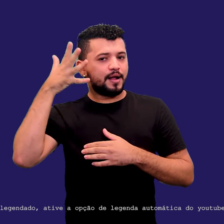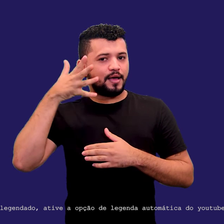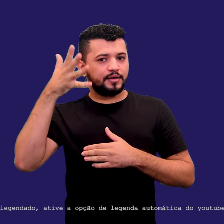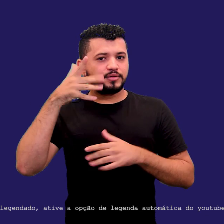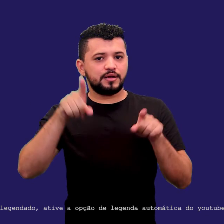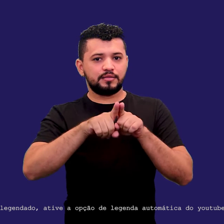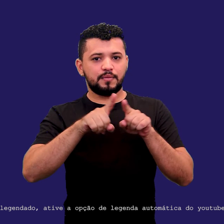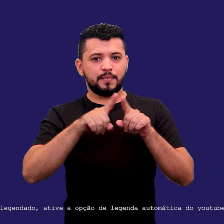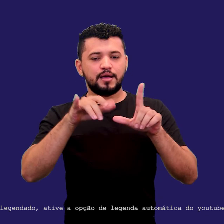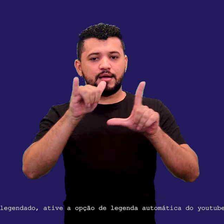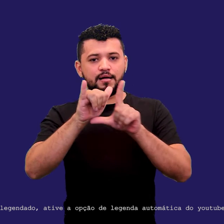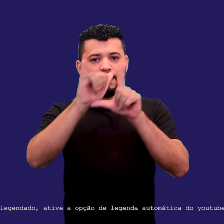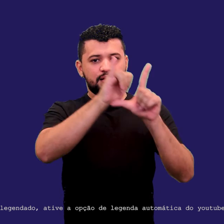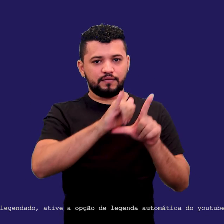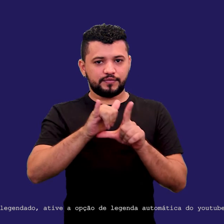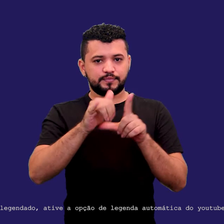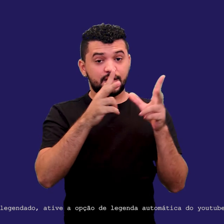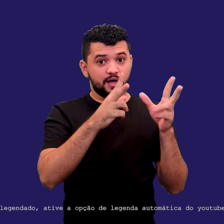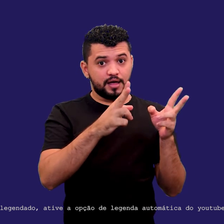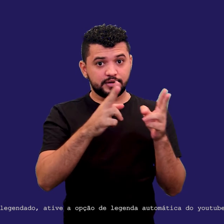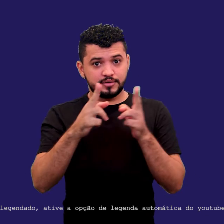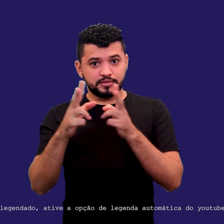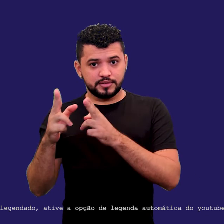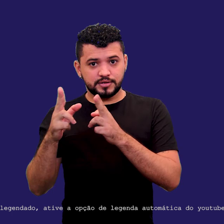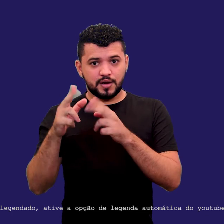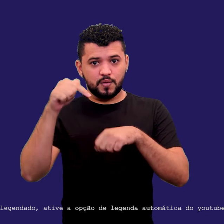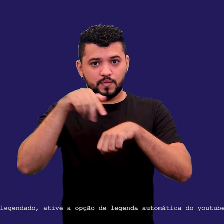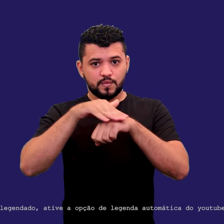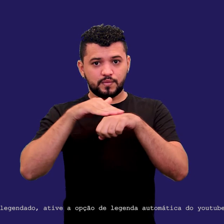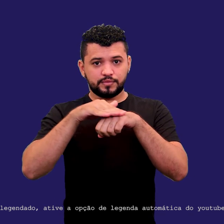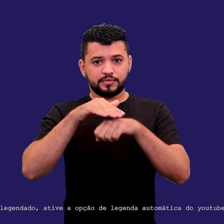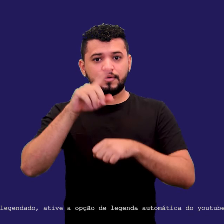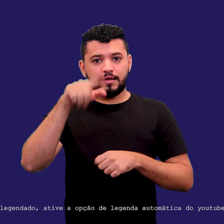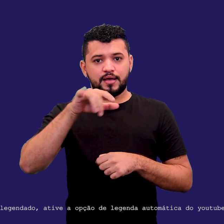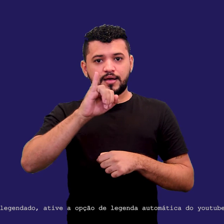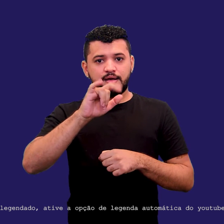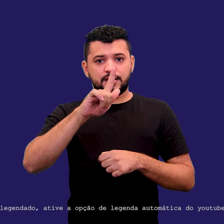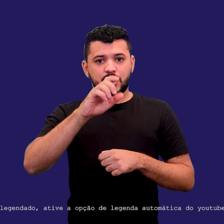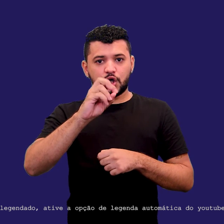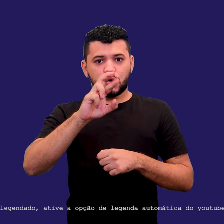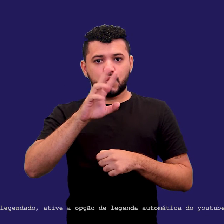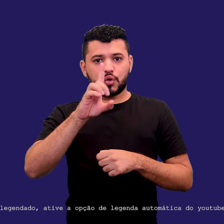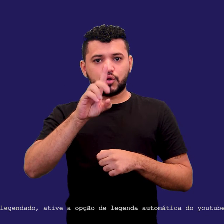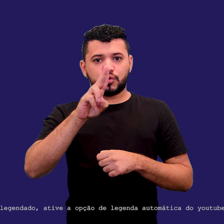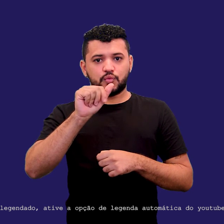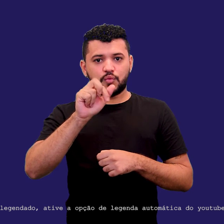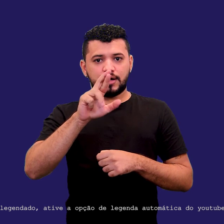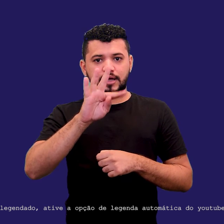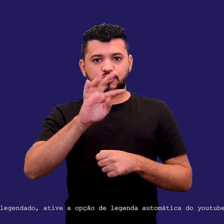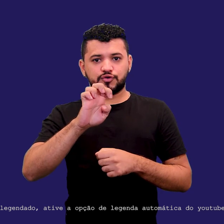dos nossos workshops e lives. Música Música Música